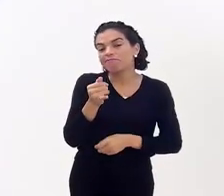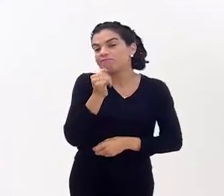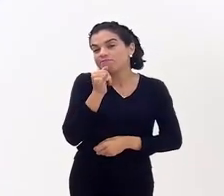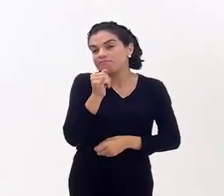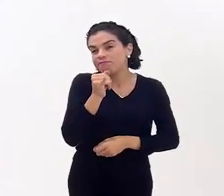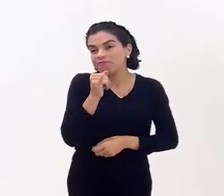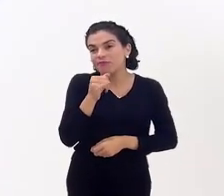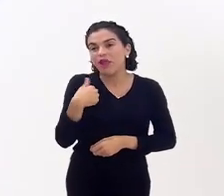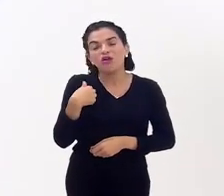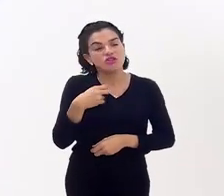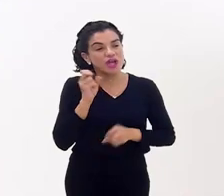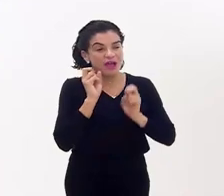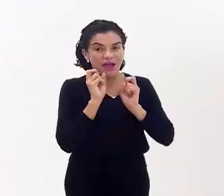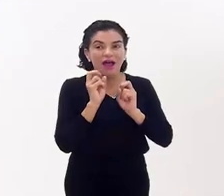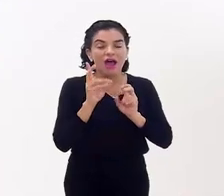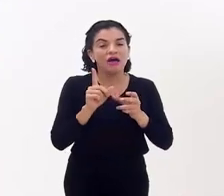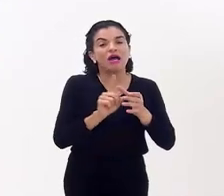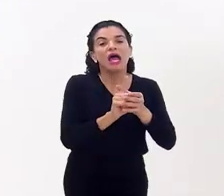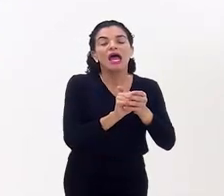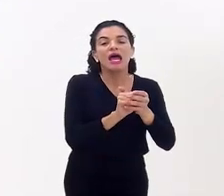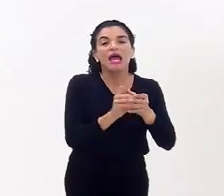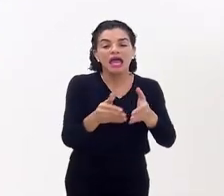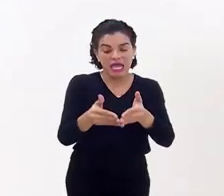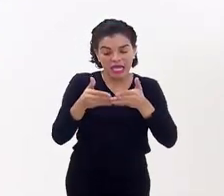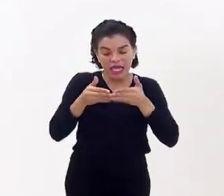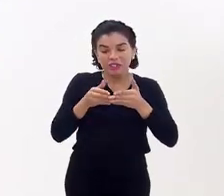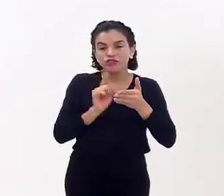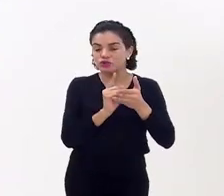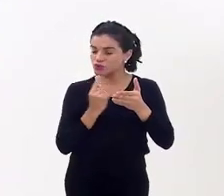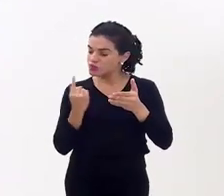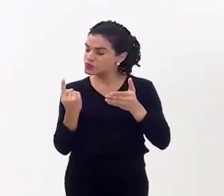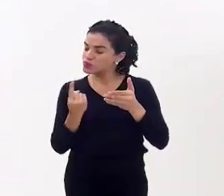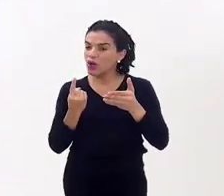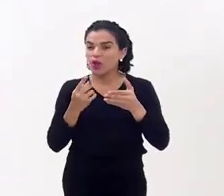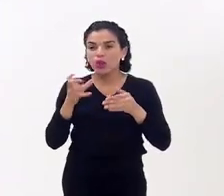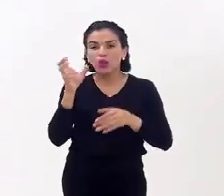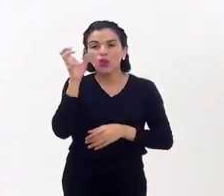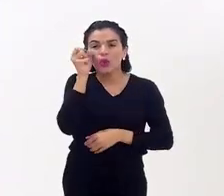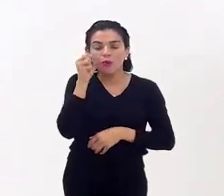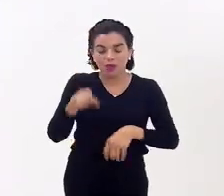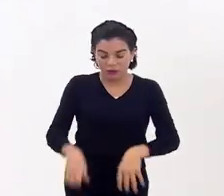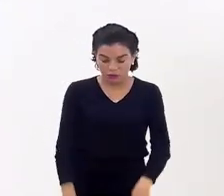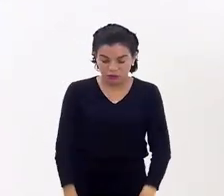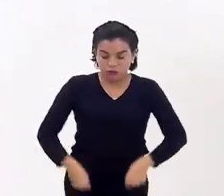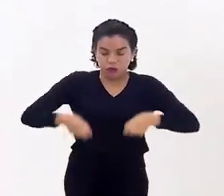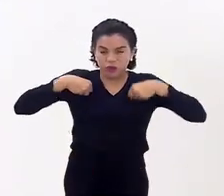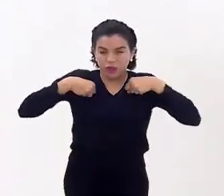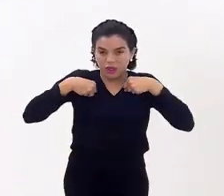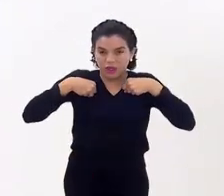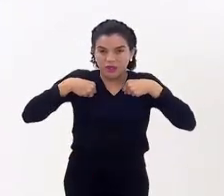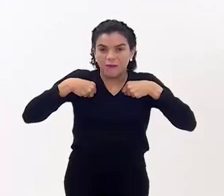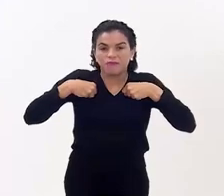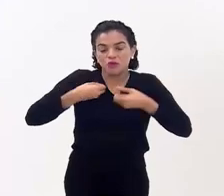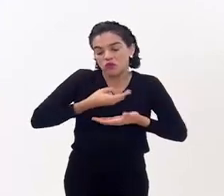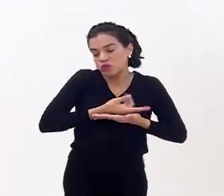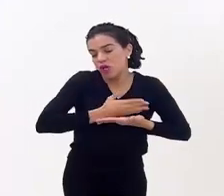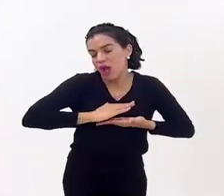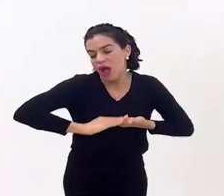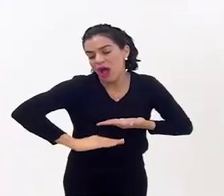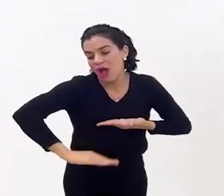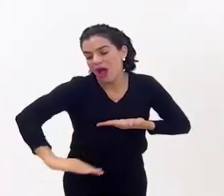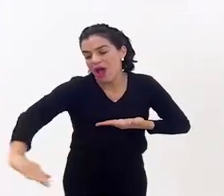eu já fiz retiros e que a gente tem que dormir em saco de dormir, dormir no chão,